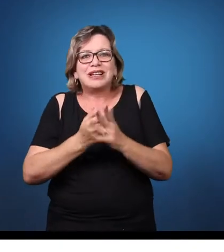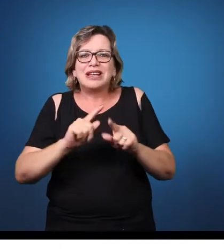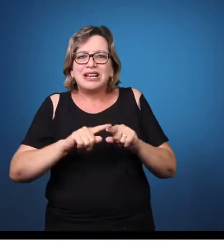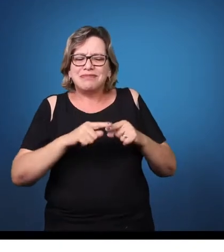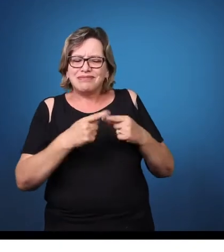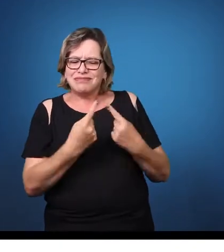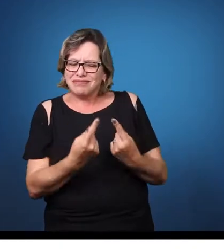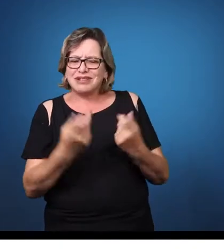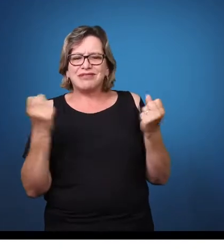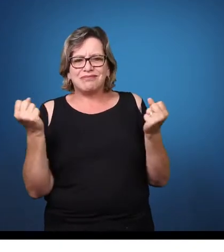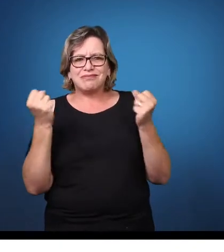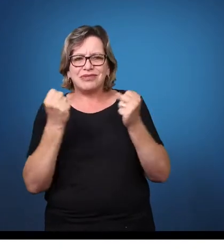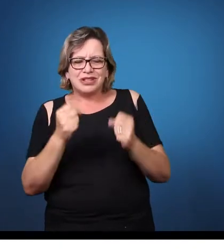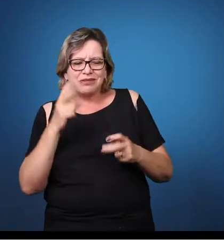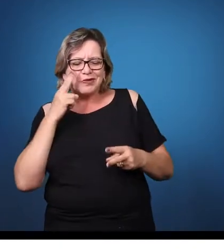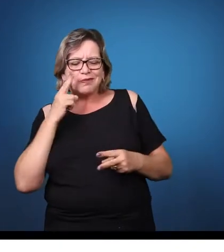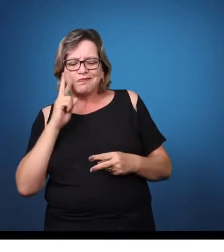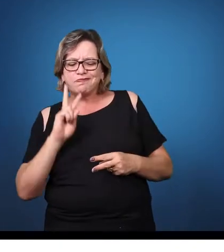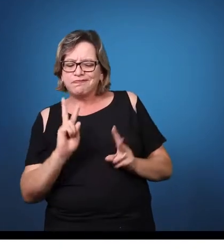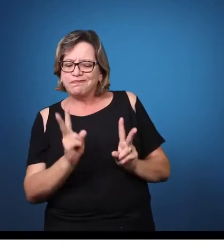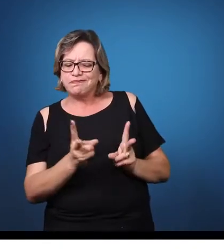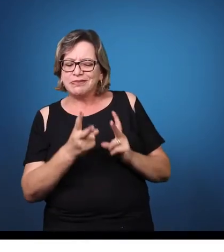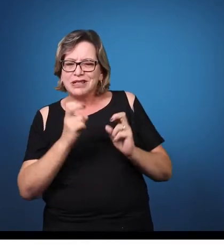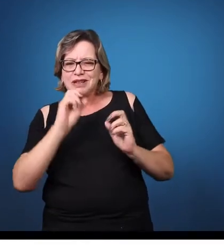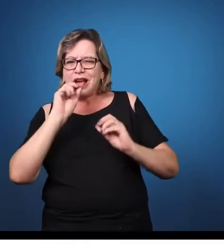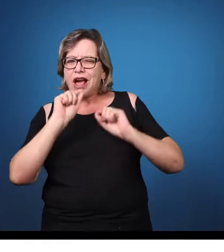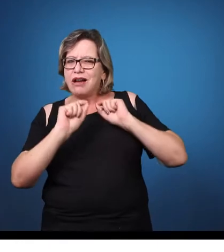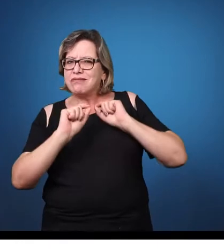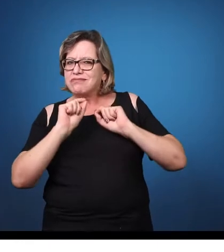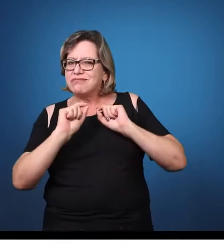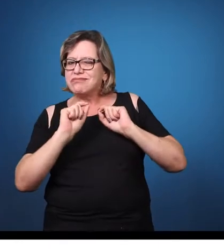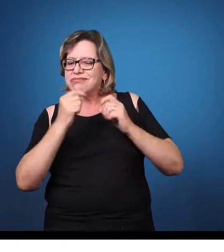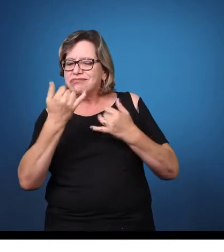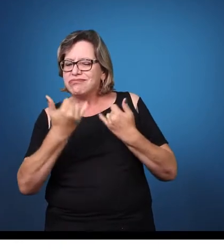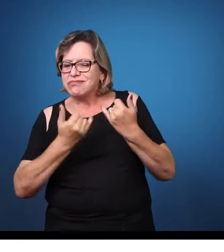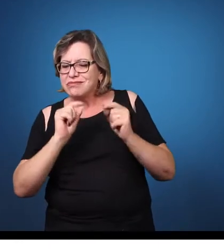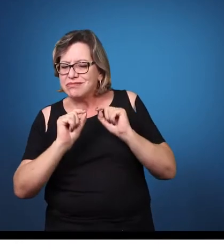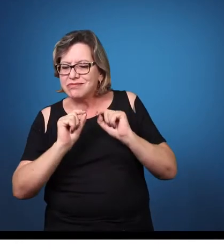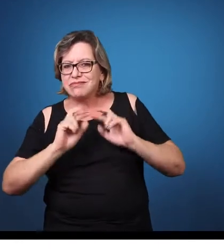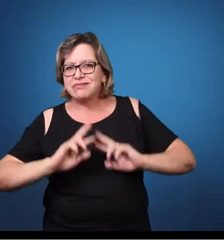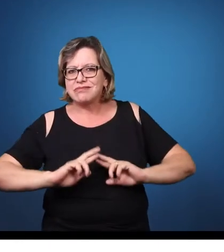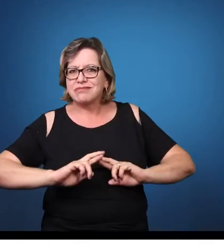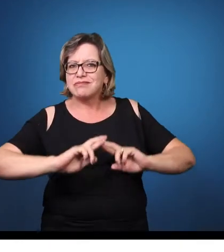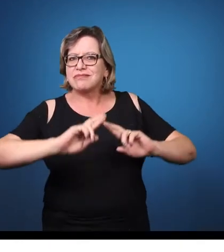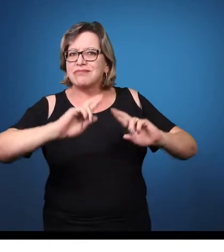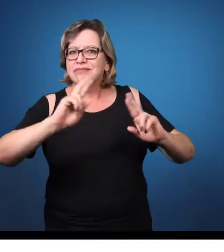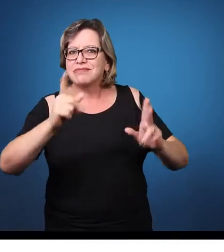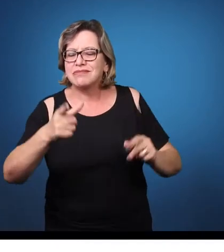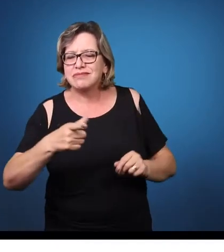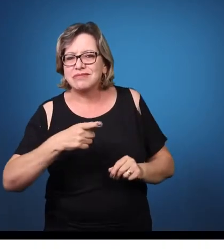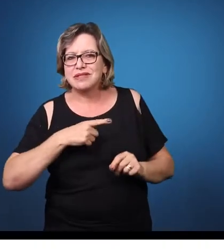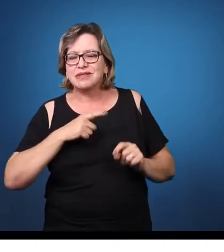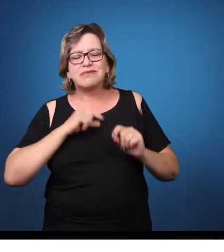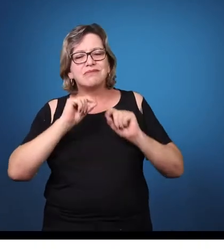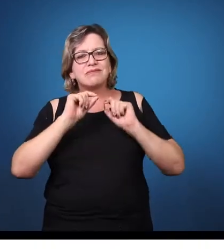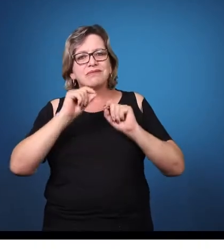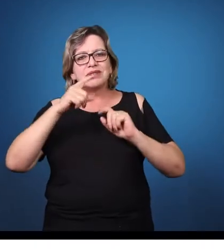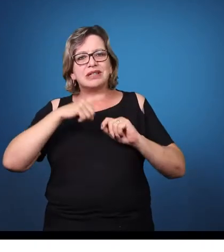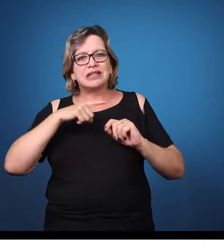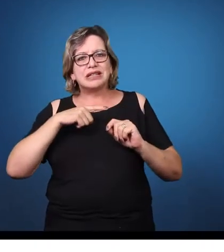sinais que algo está destoando dentro daquilo que a gente tem como normalidade. Certo.